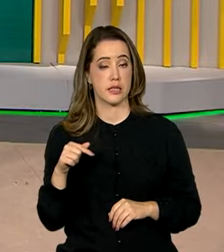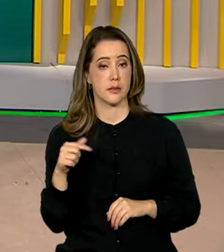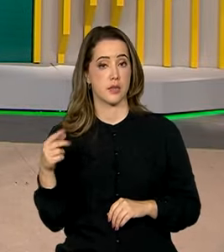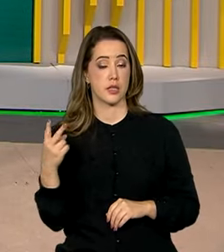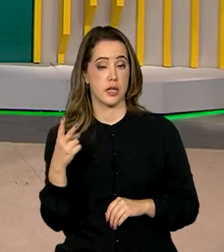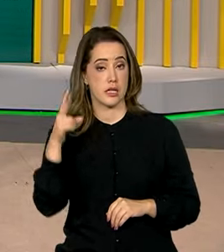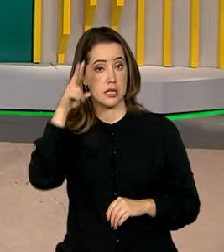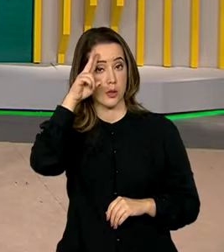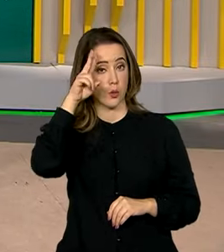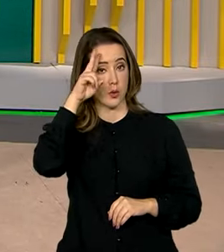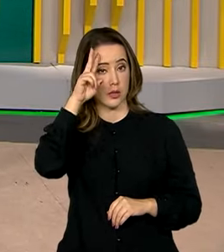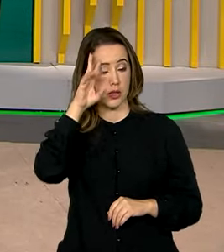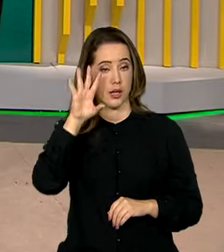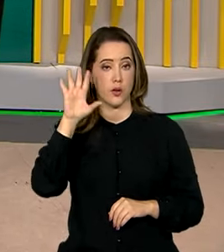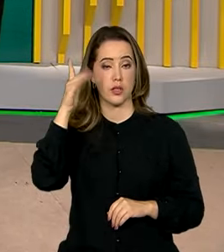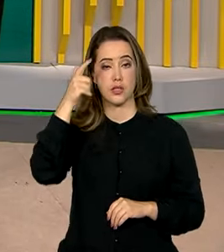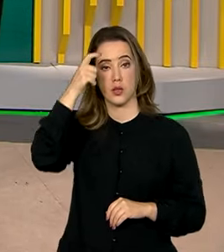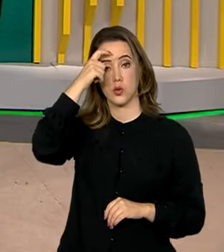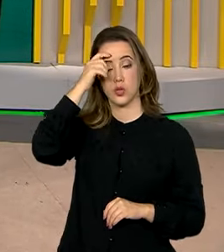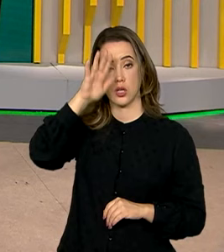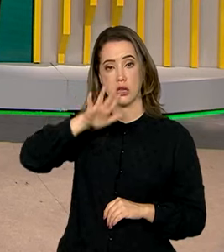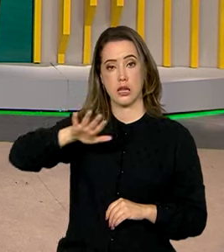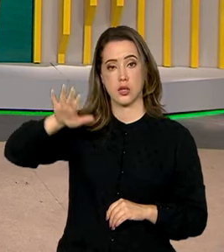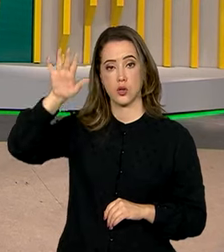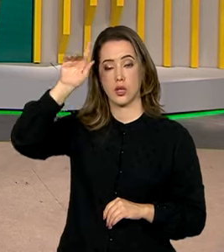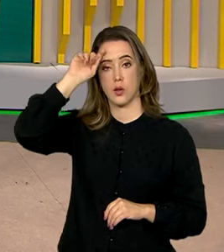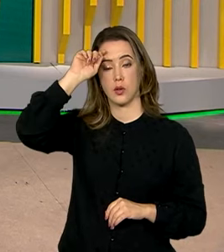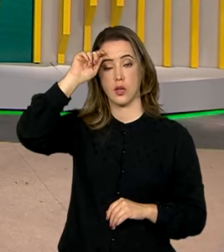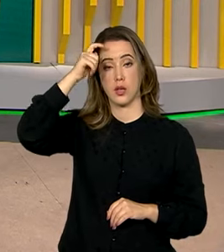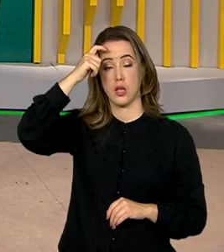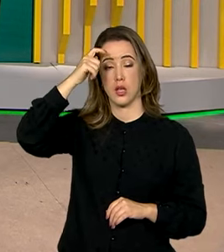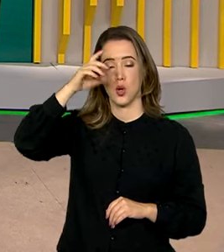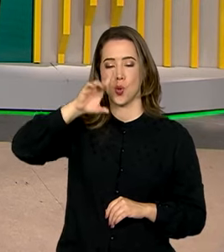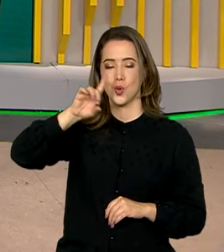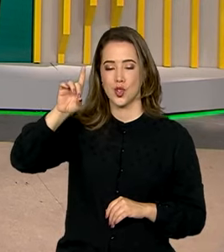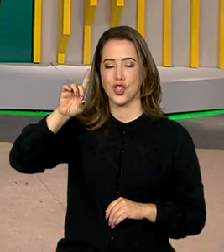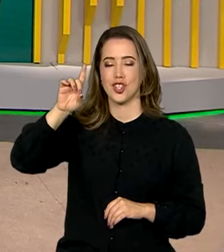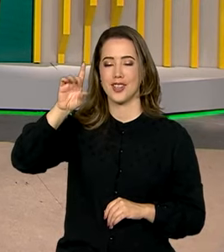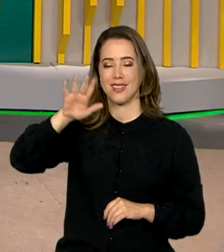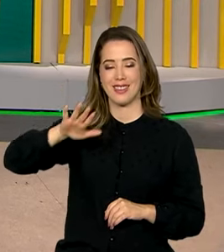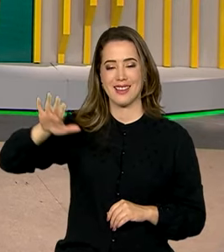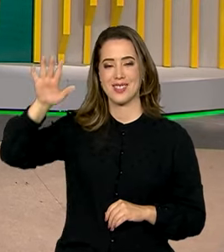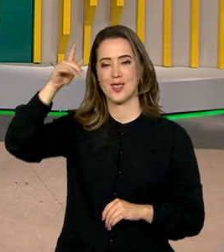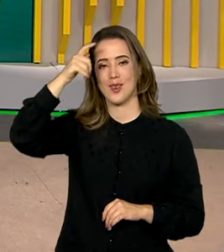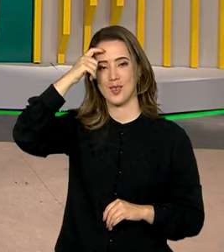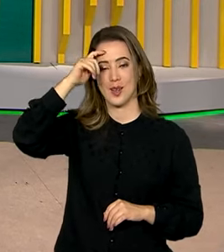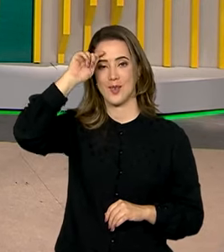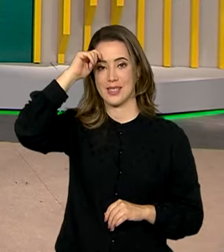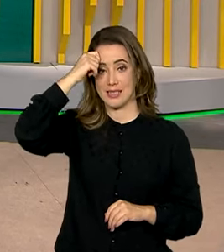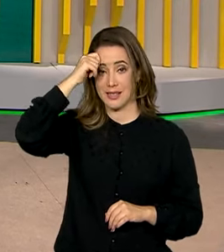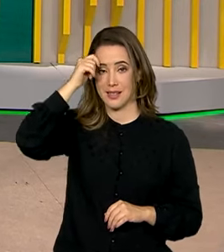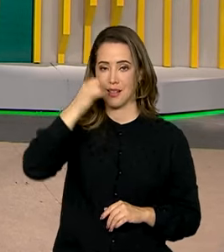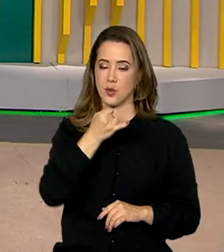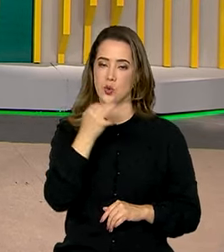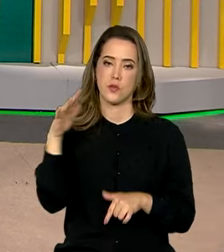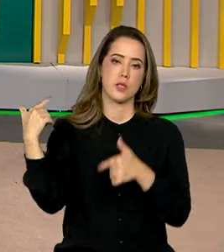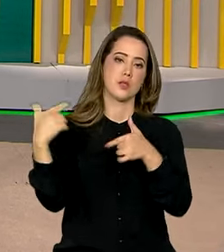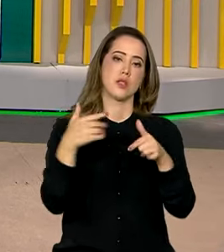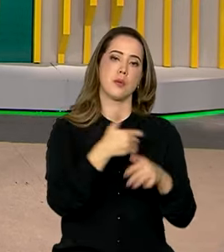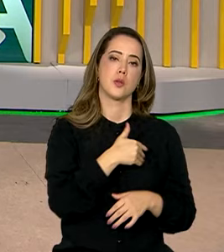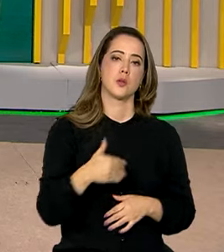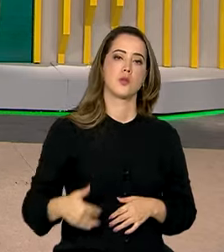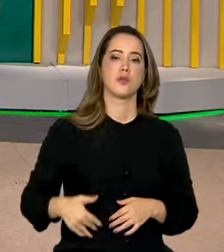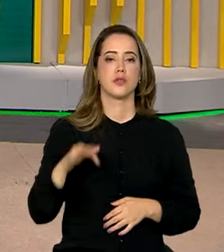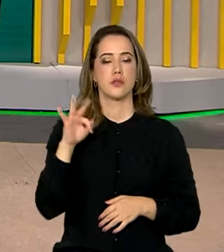na segunda-feira, ocorreu o Dia Nacional da Consciência Negra com uma série de ações colocadas em prática pelo governo federal.